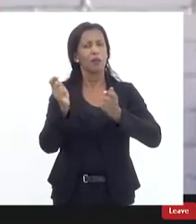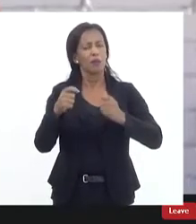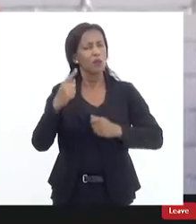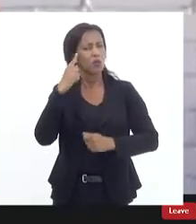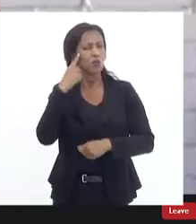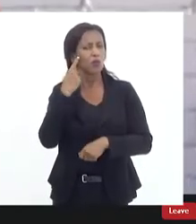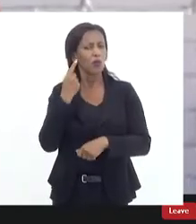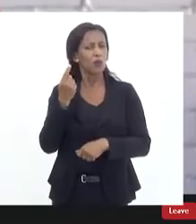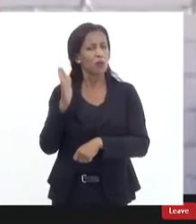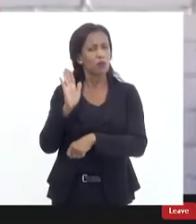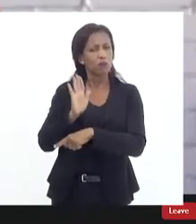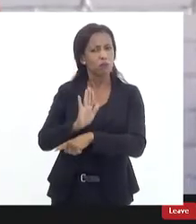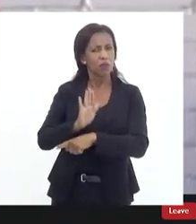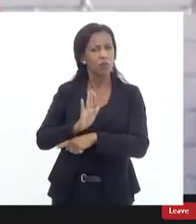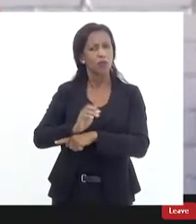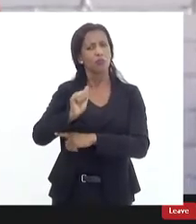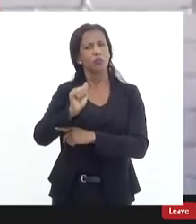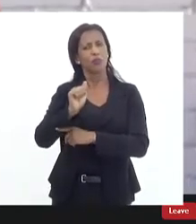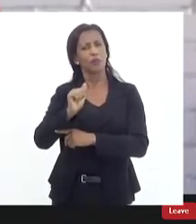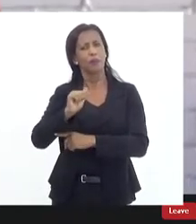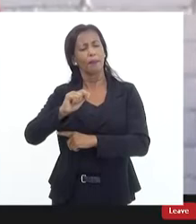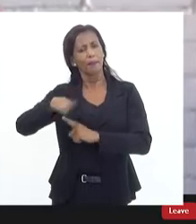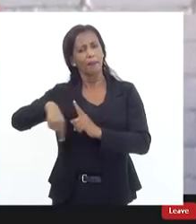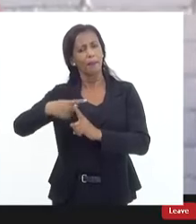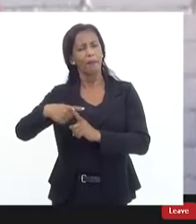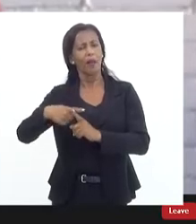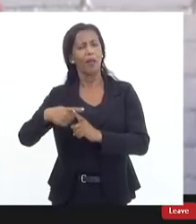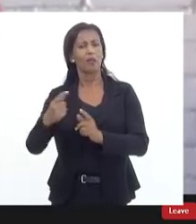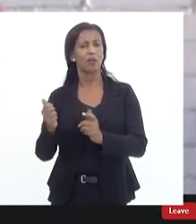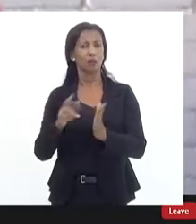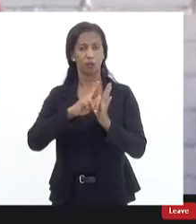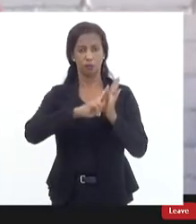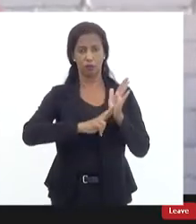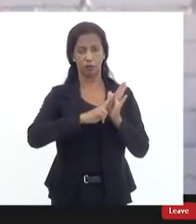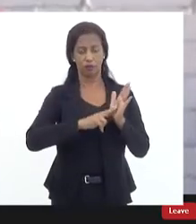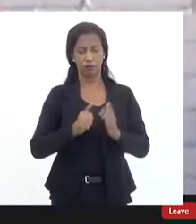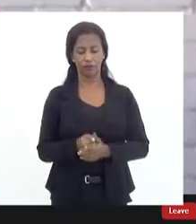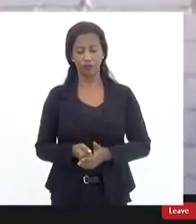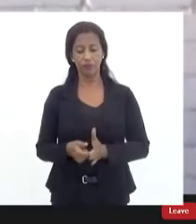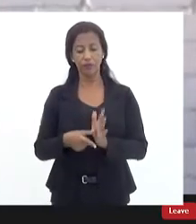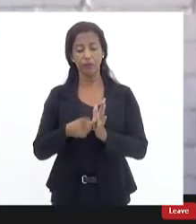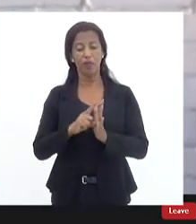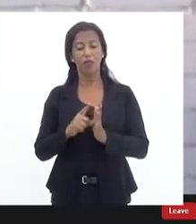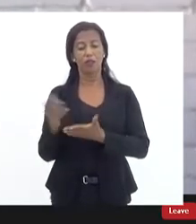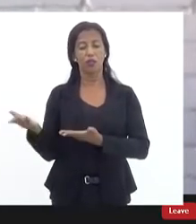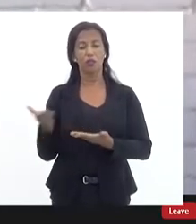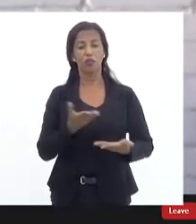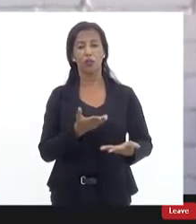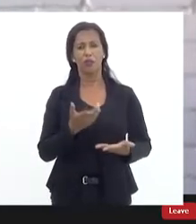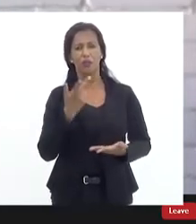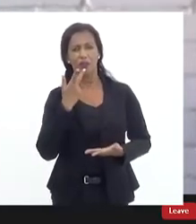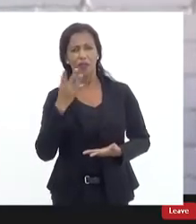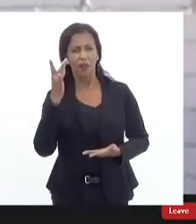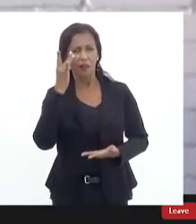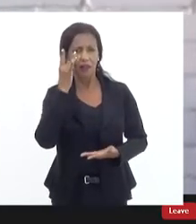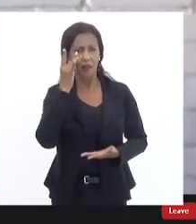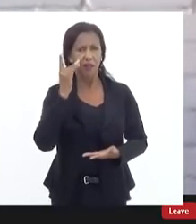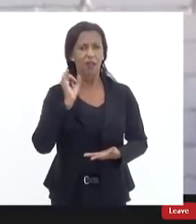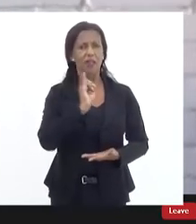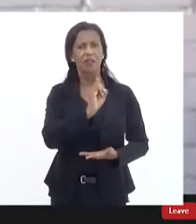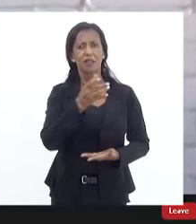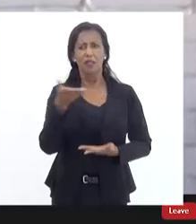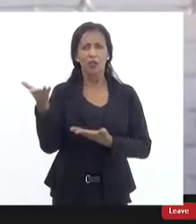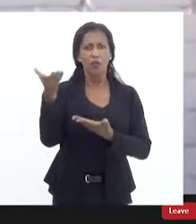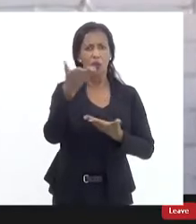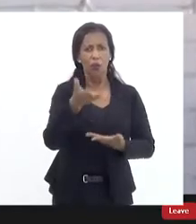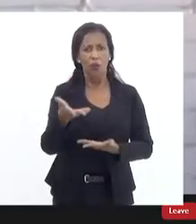bastante aqui também com o nosso relatório e aproveito antes de passar a palavra para o doutor Fábio registrar também que caso algum dos